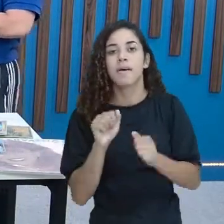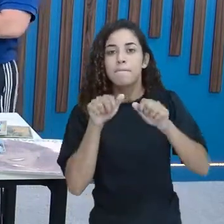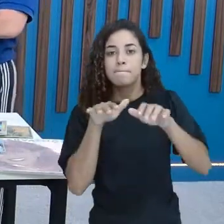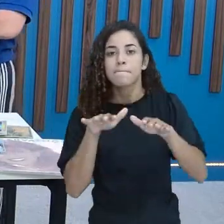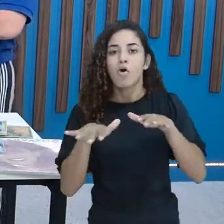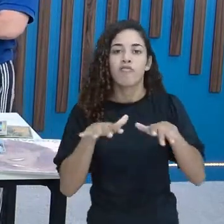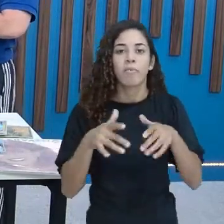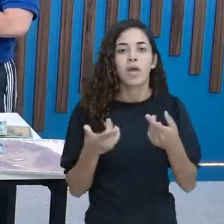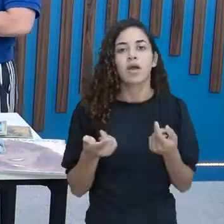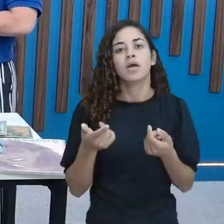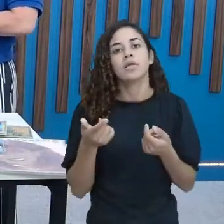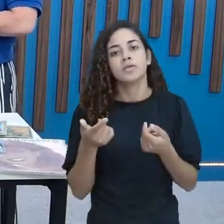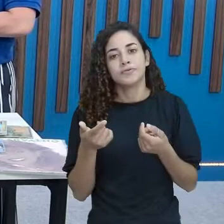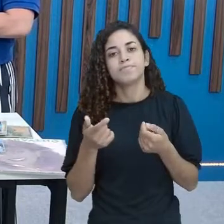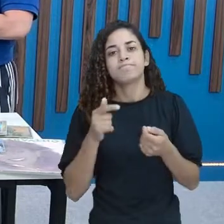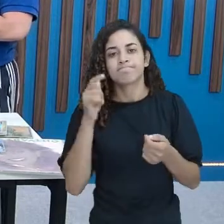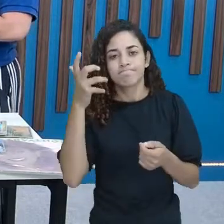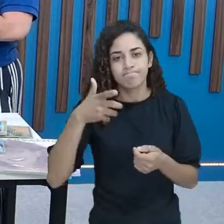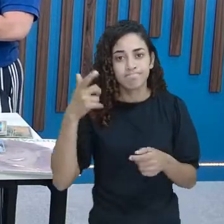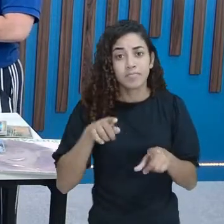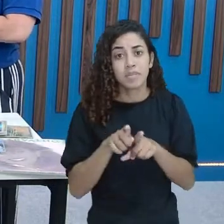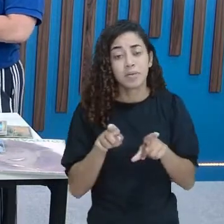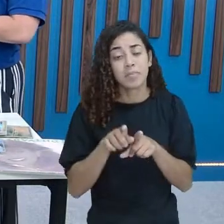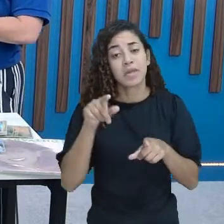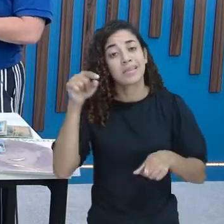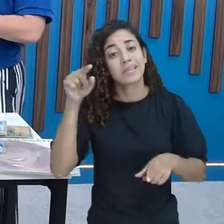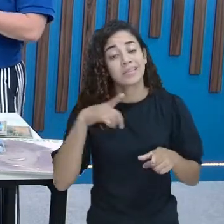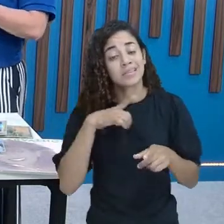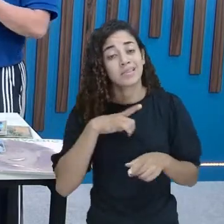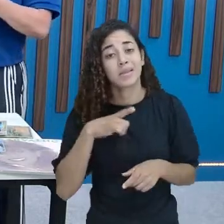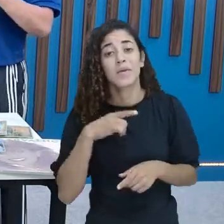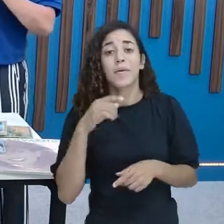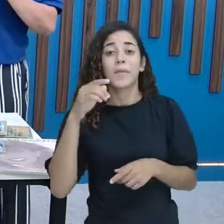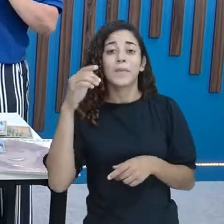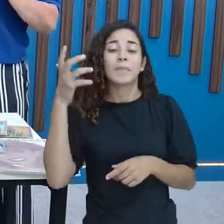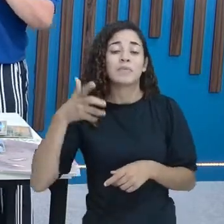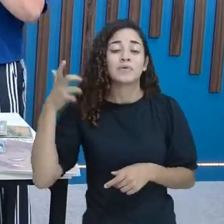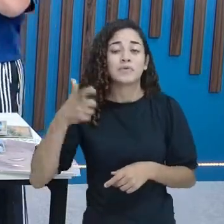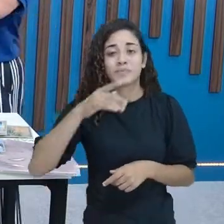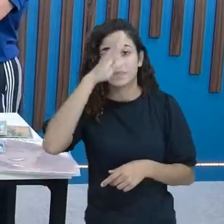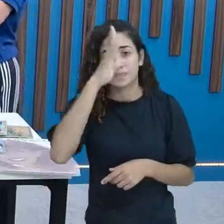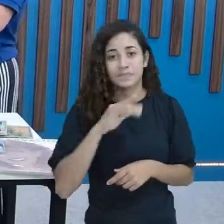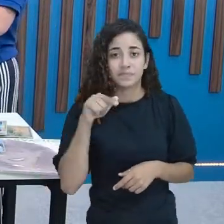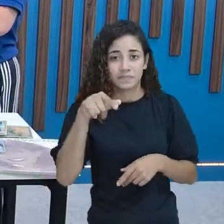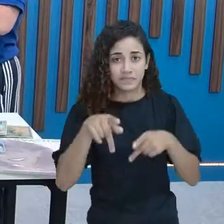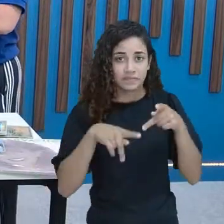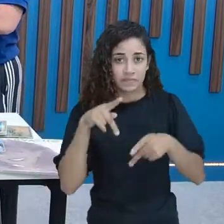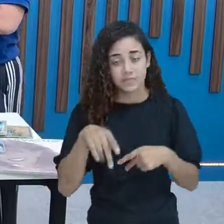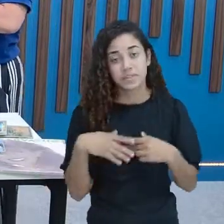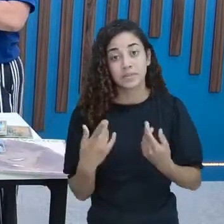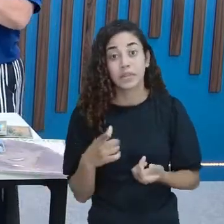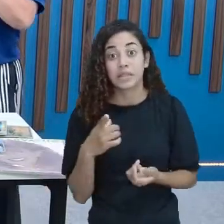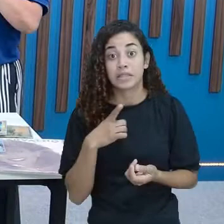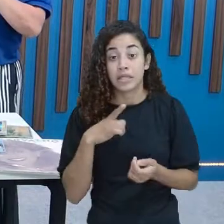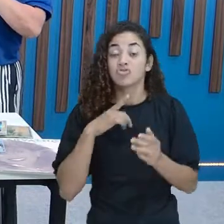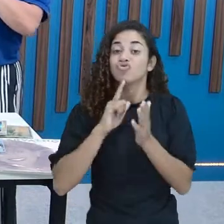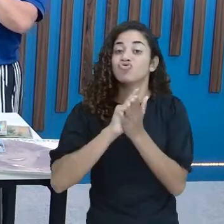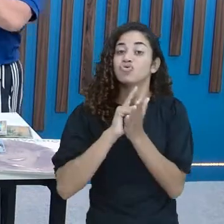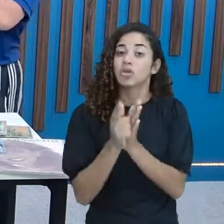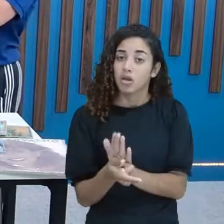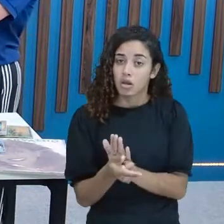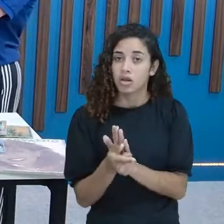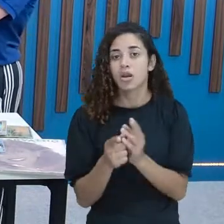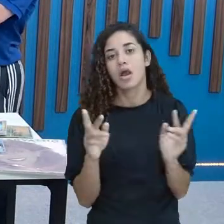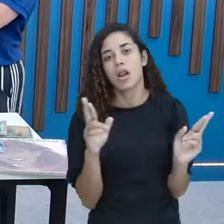música E tem a MPB Que é a música brasileira Como todo A MPB Como um gênero Que está